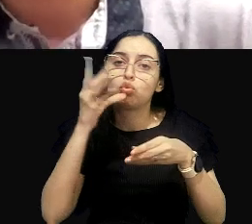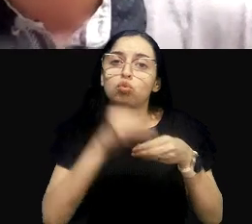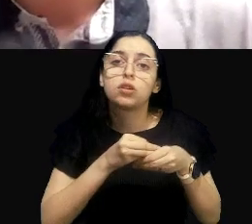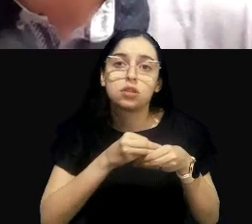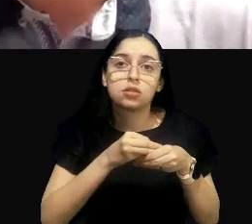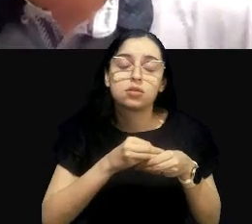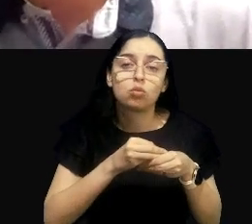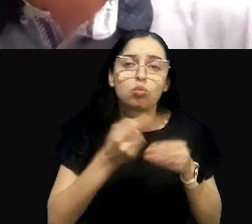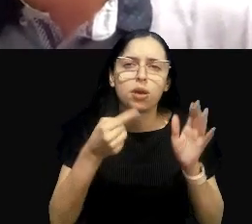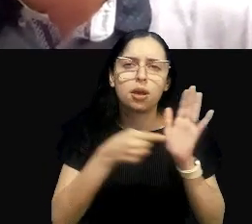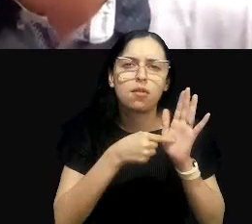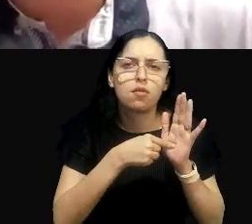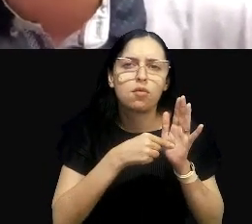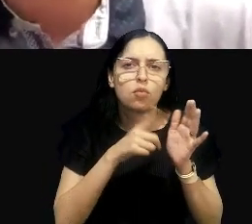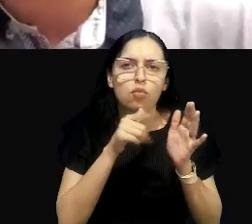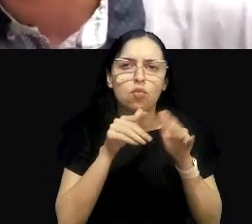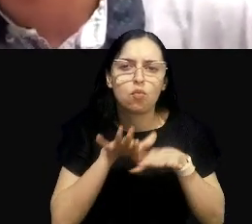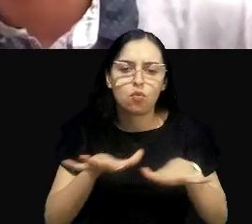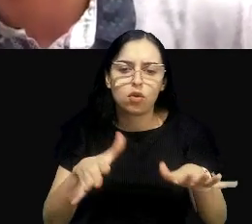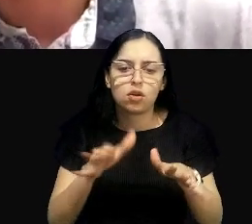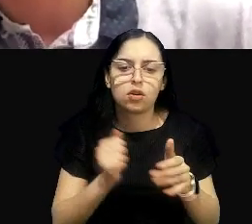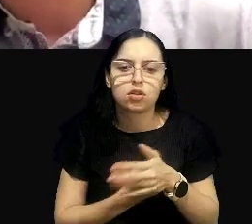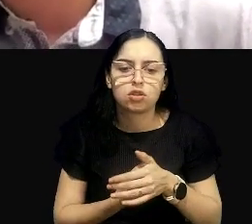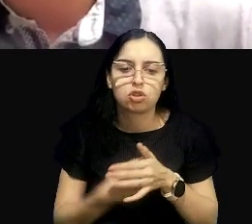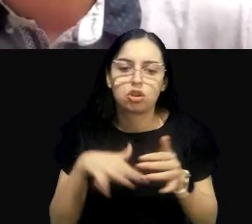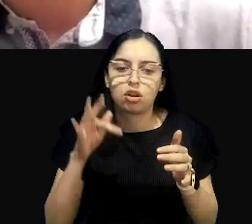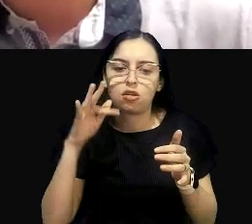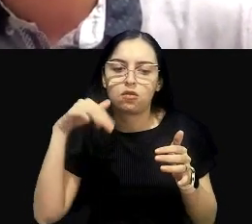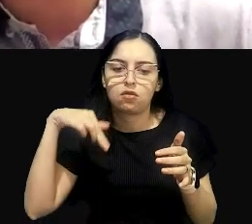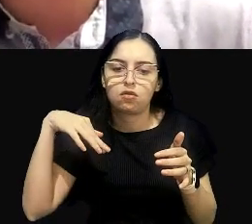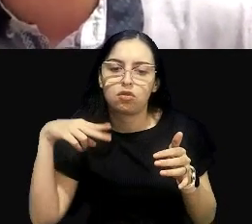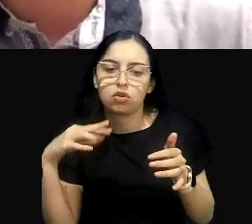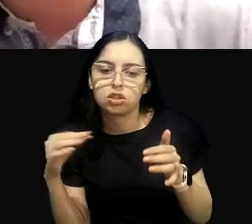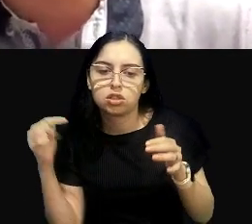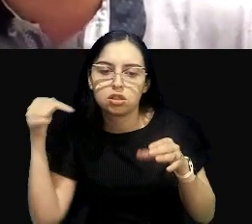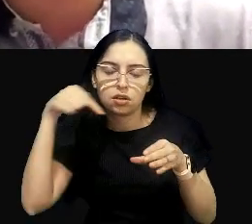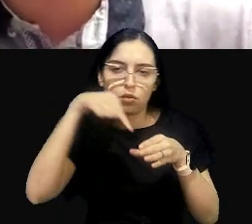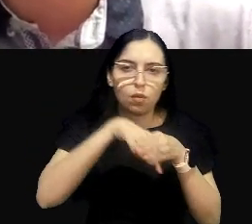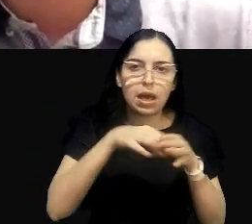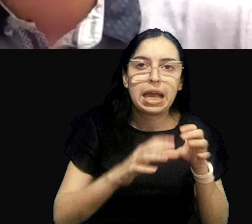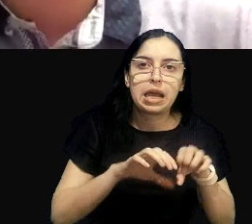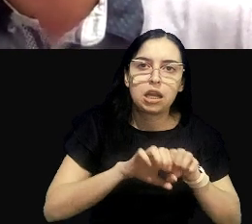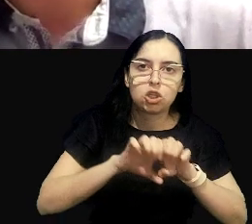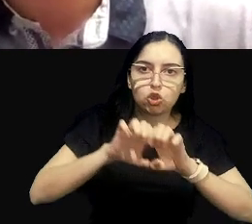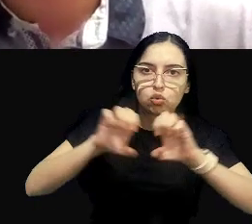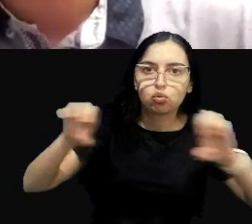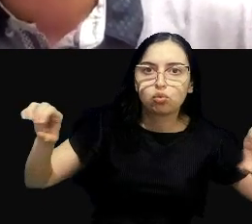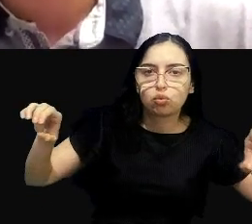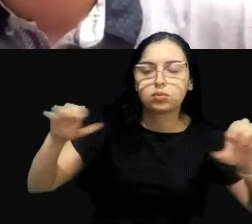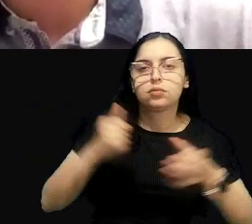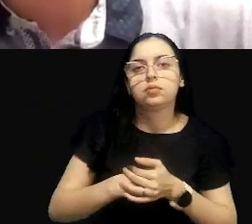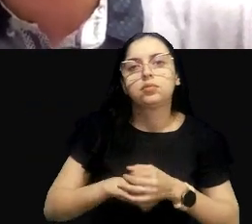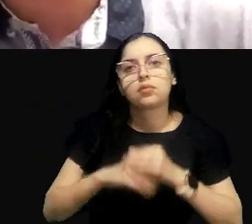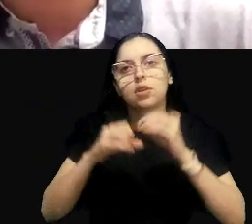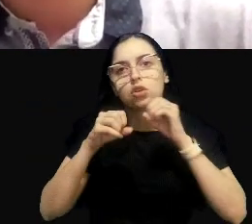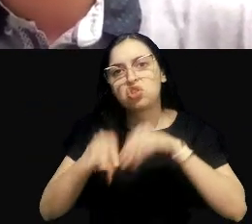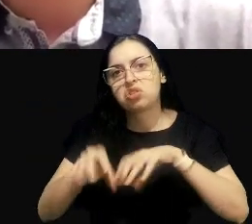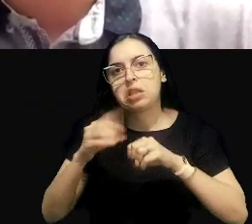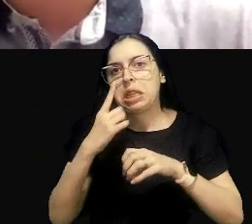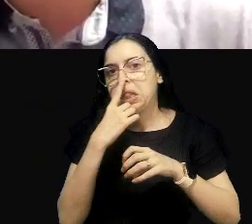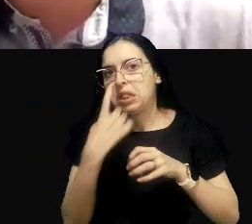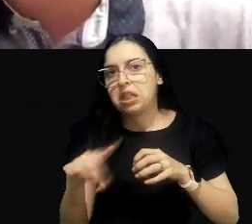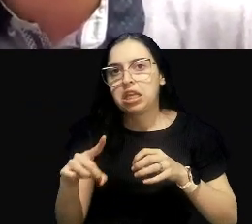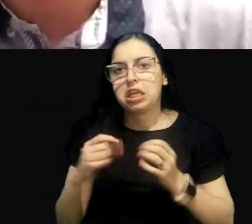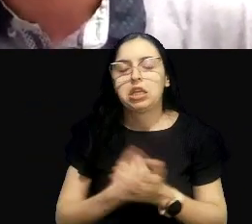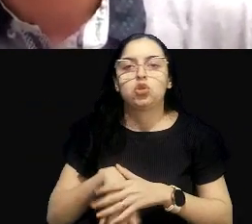pontual. Então, é uma entrada concentrada de um poluente. Então, é uma canalização, é uma tubulação que lança um resíduo, lança